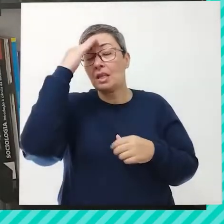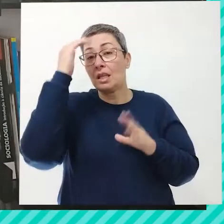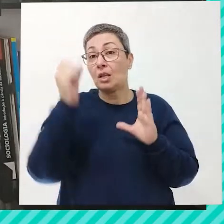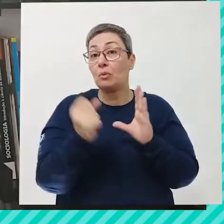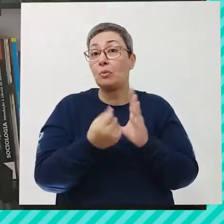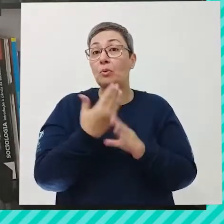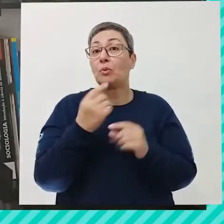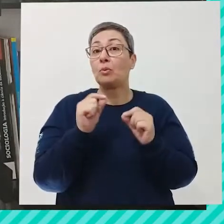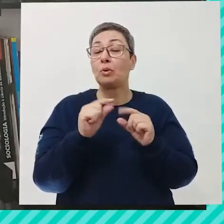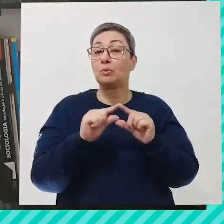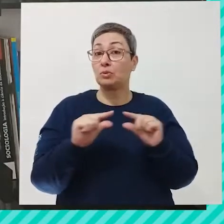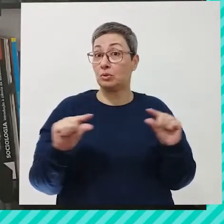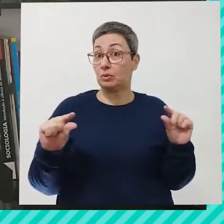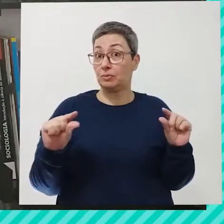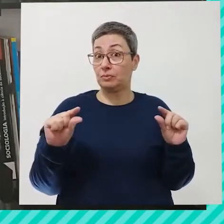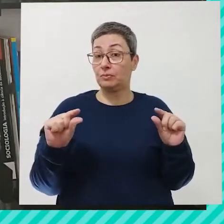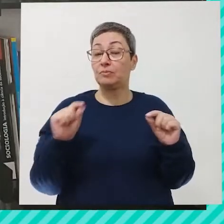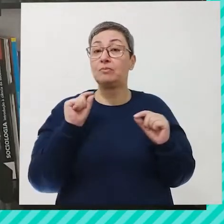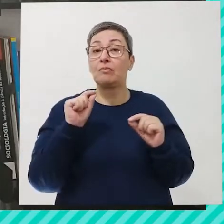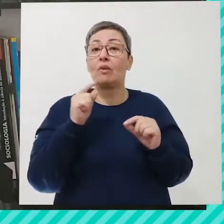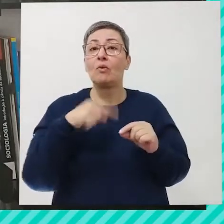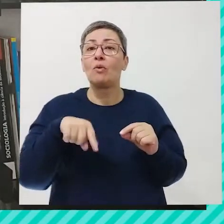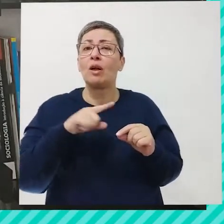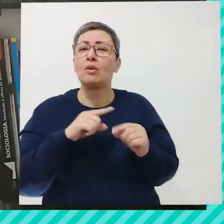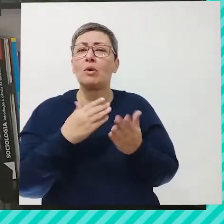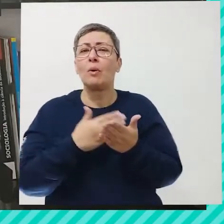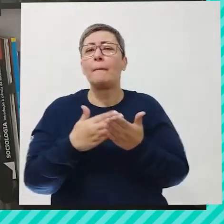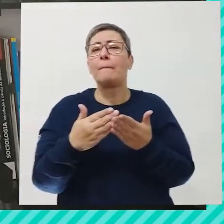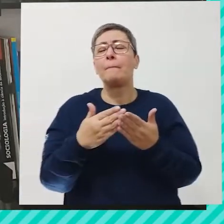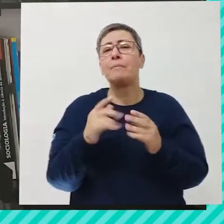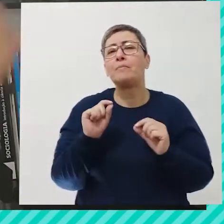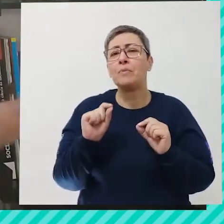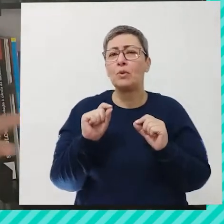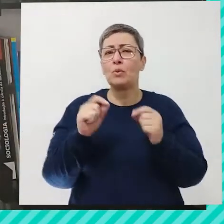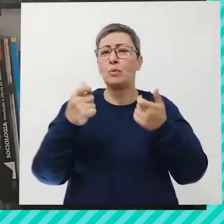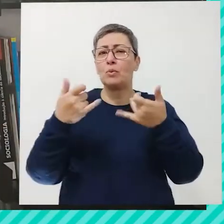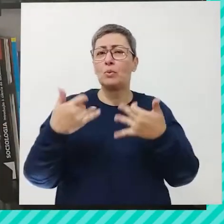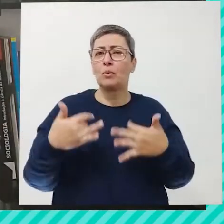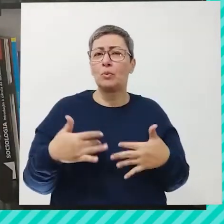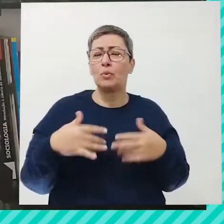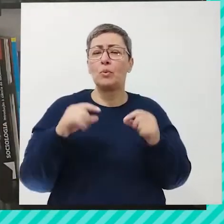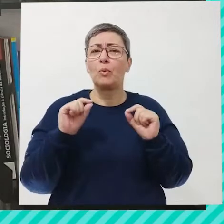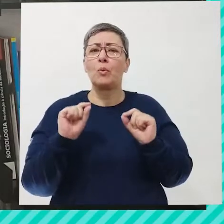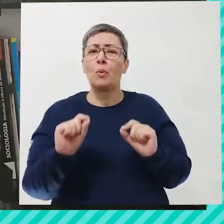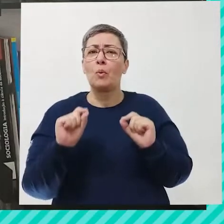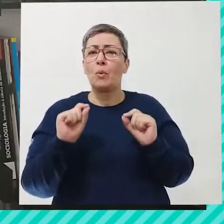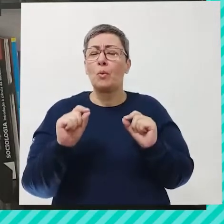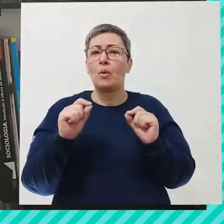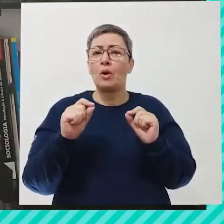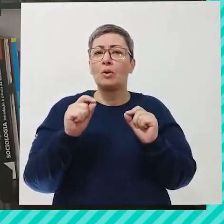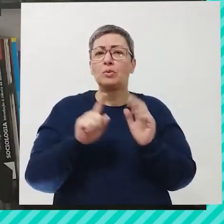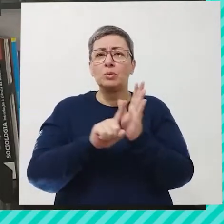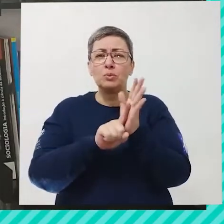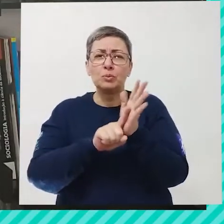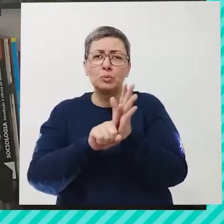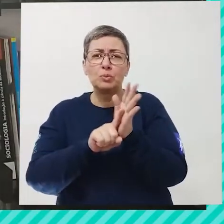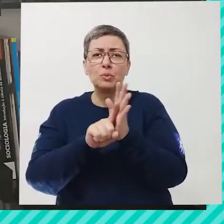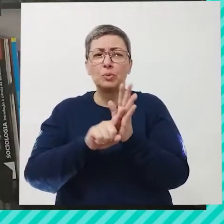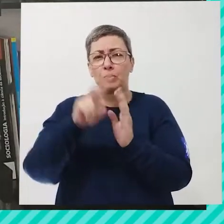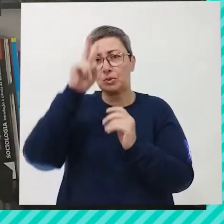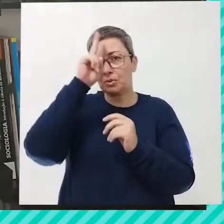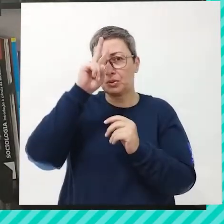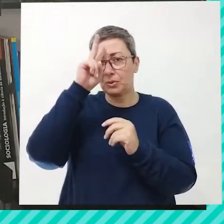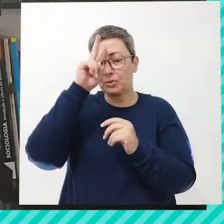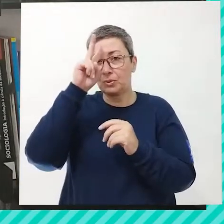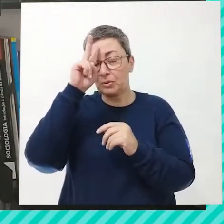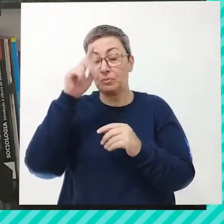surgiu, tá? Então, a gente vai começar agora falando e dando uma busca aí na história para